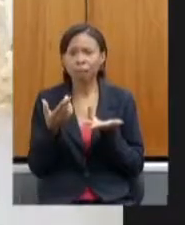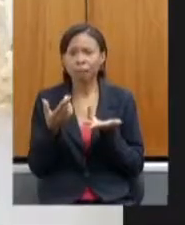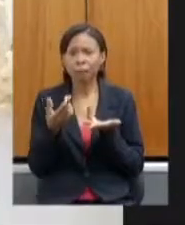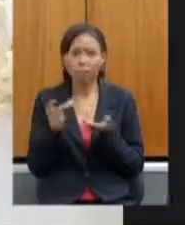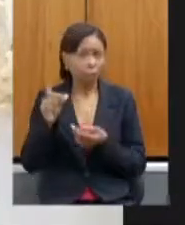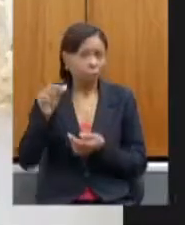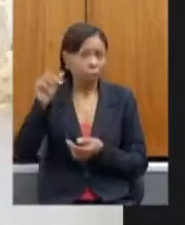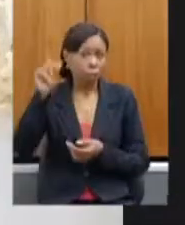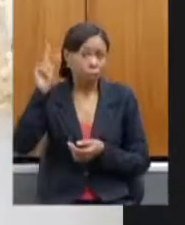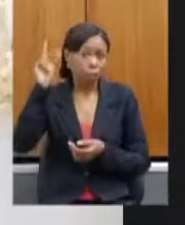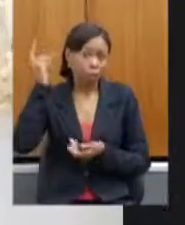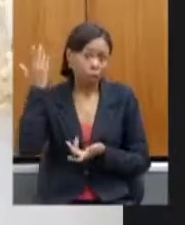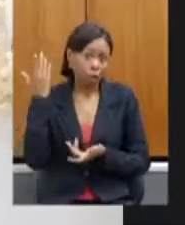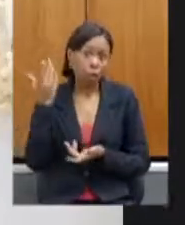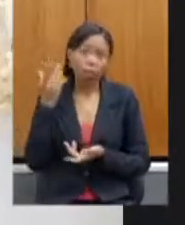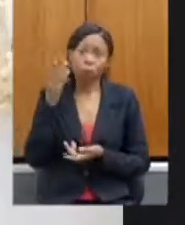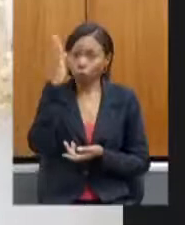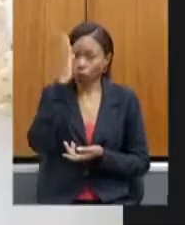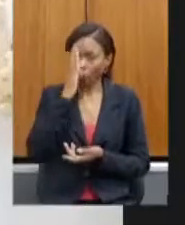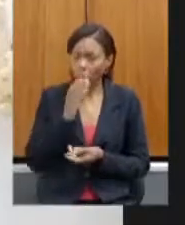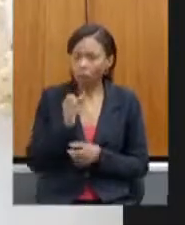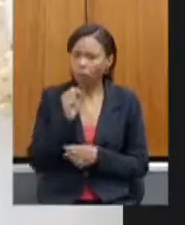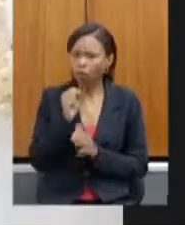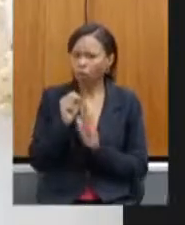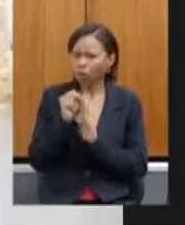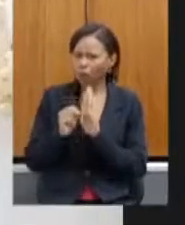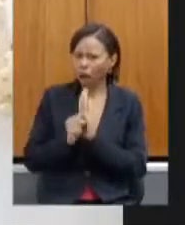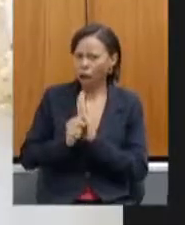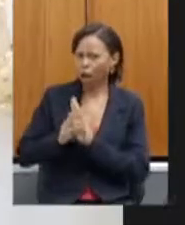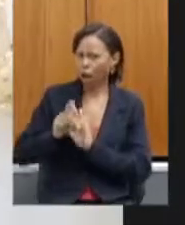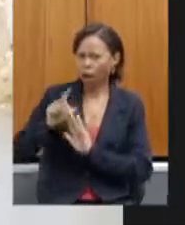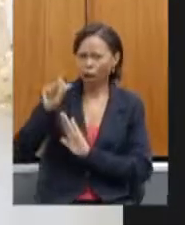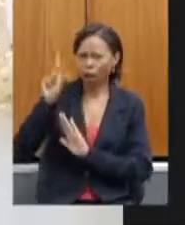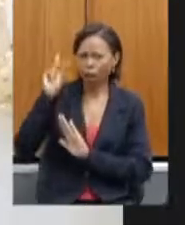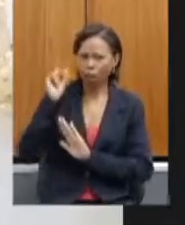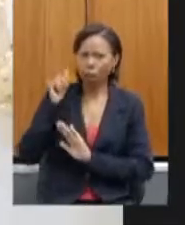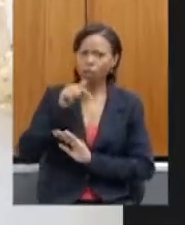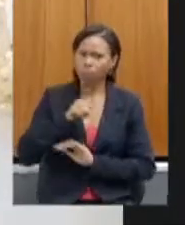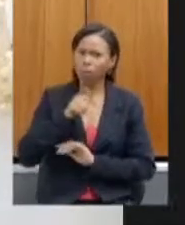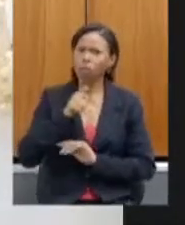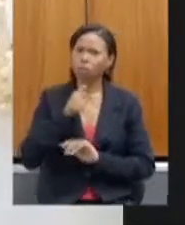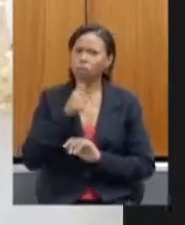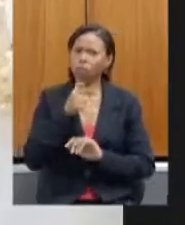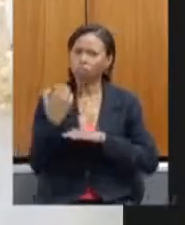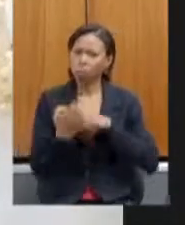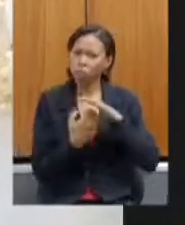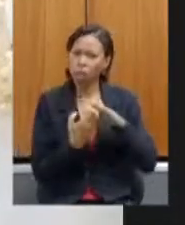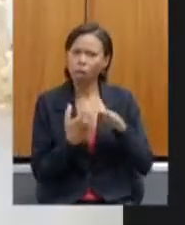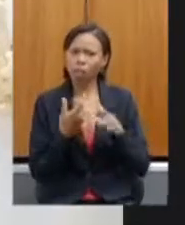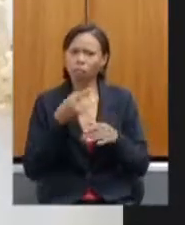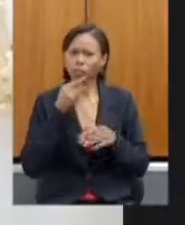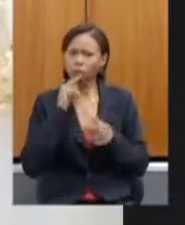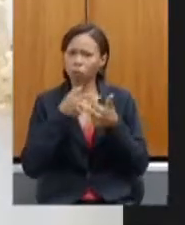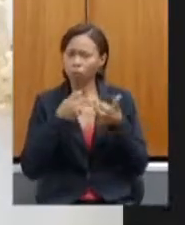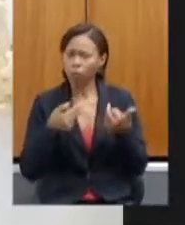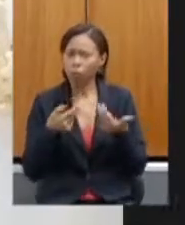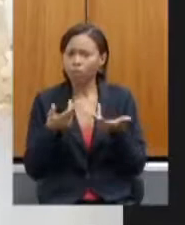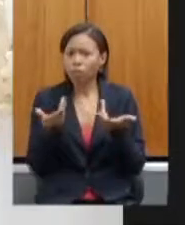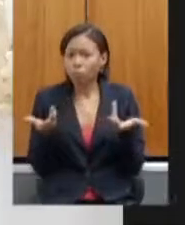colônia, e que me parece que está havendo, de fato, uma